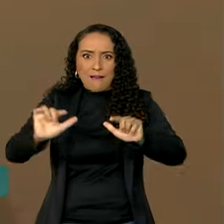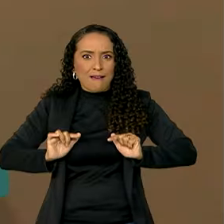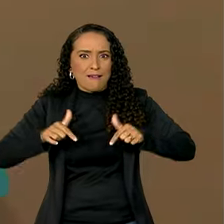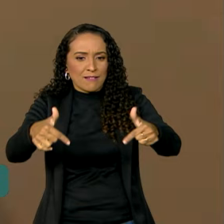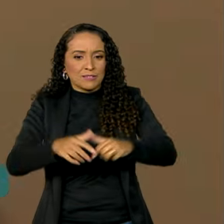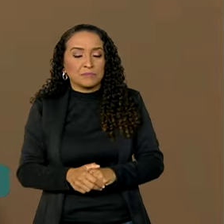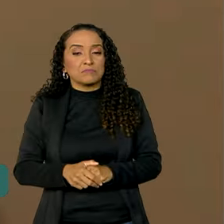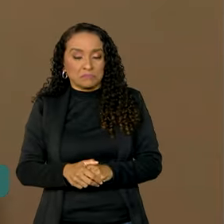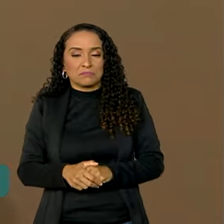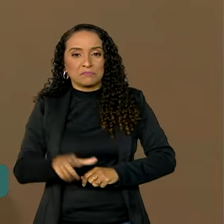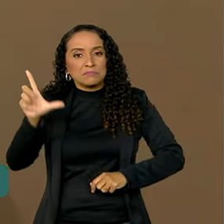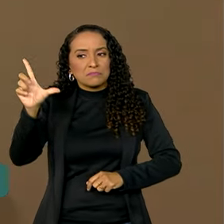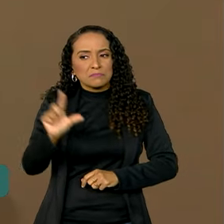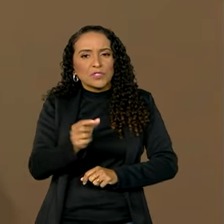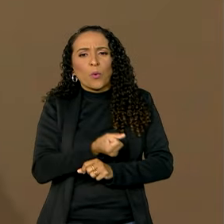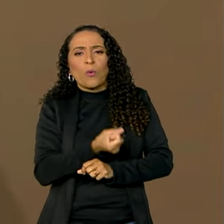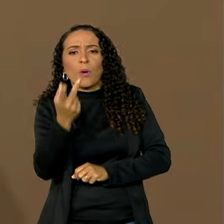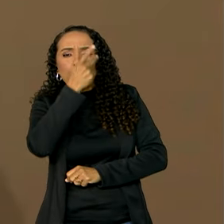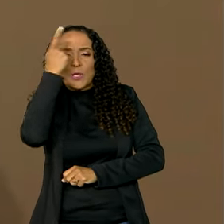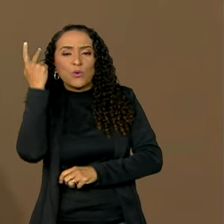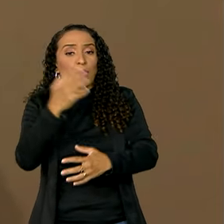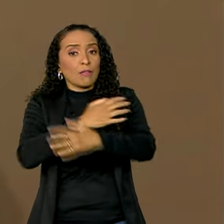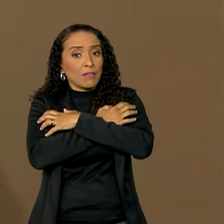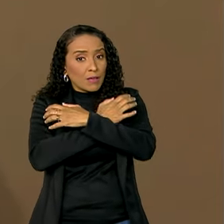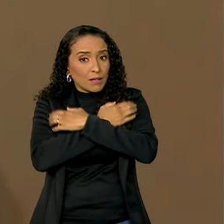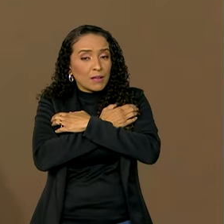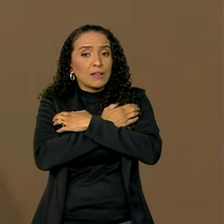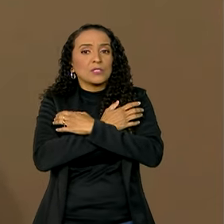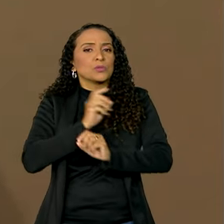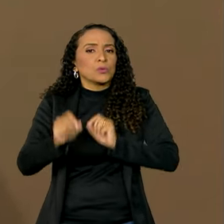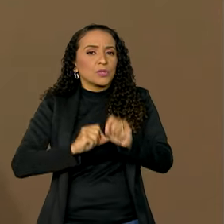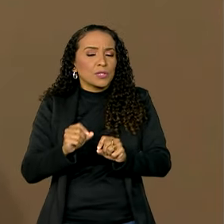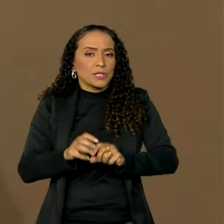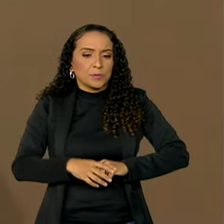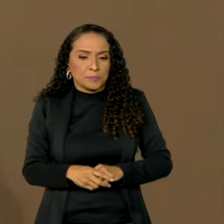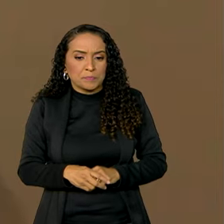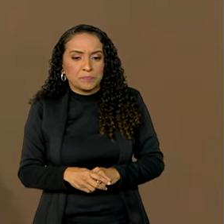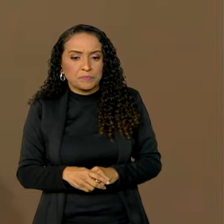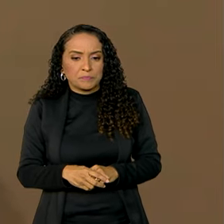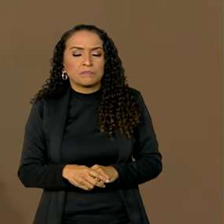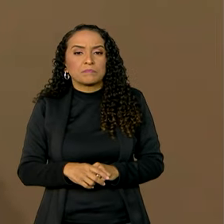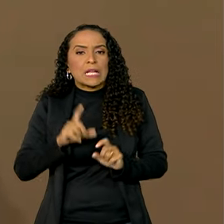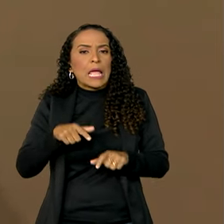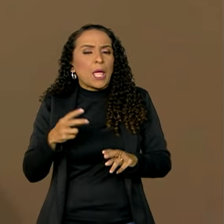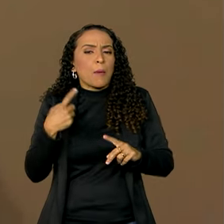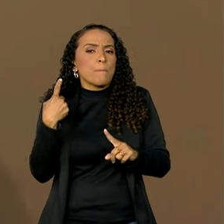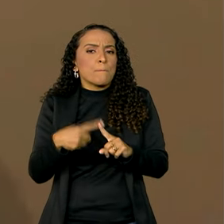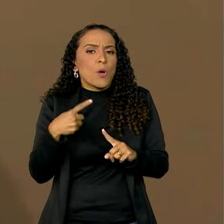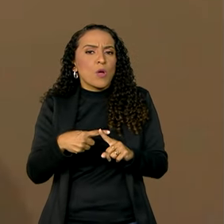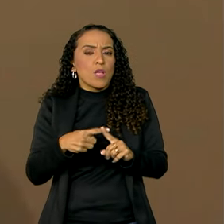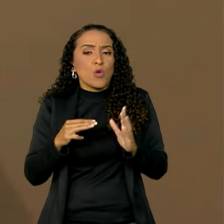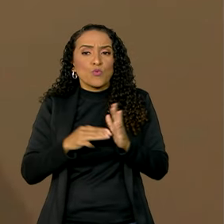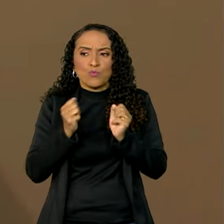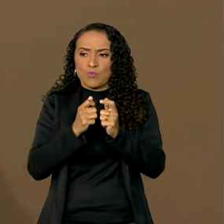A redução do número de pessoas desocupadas foi ocasionada por uma